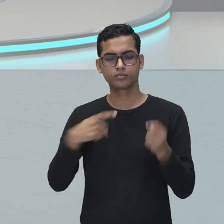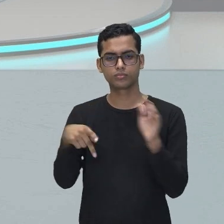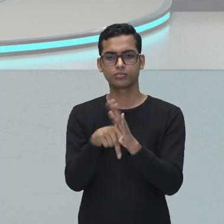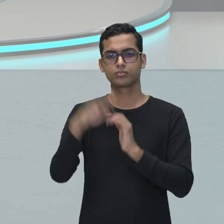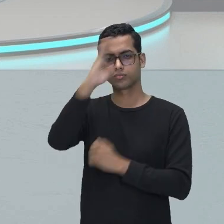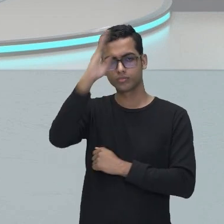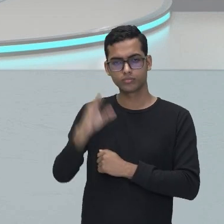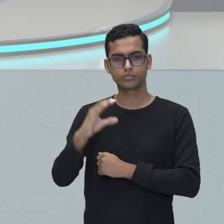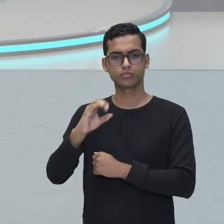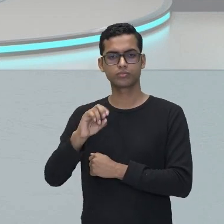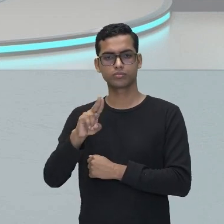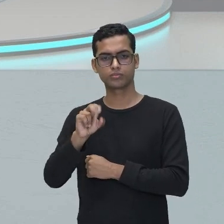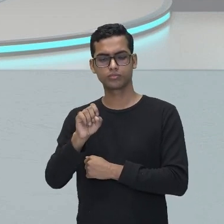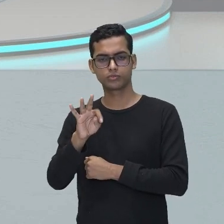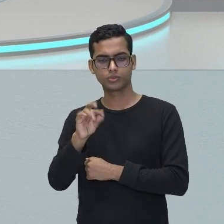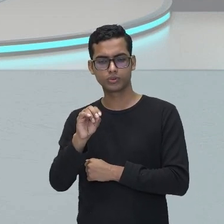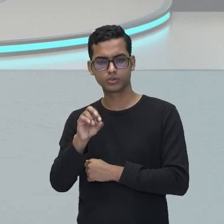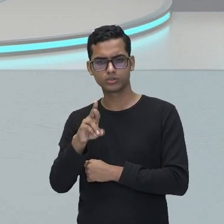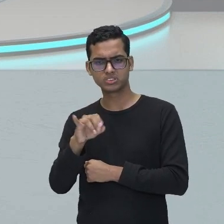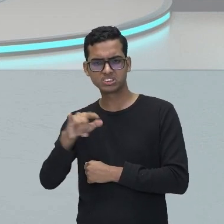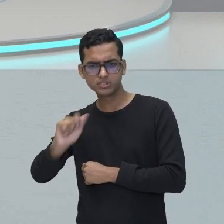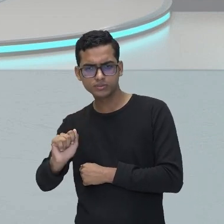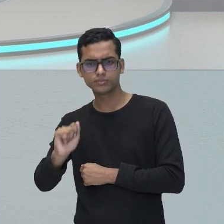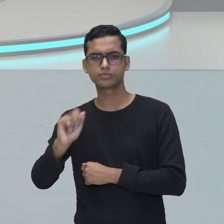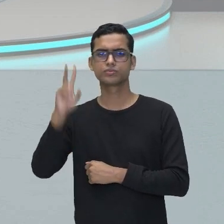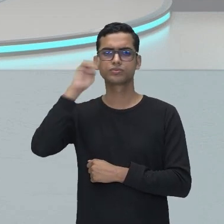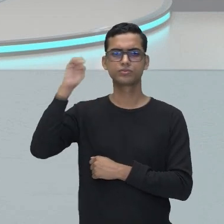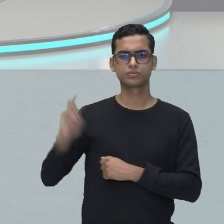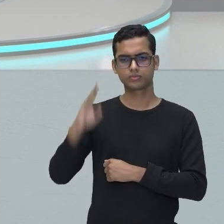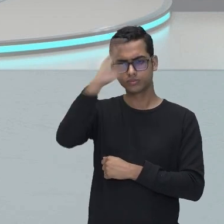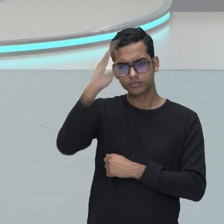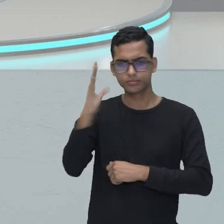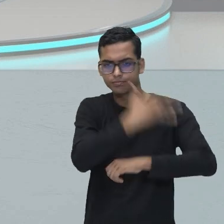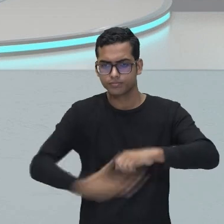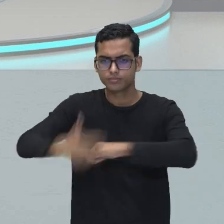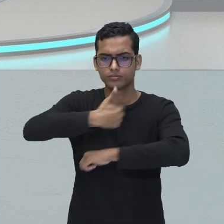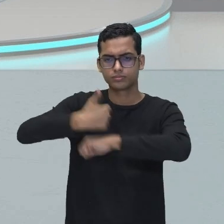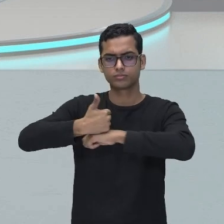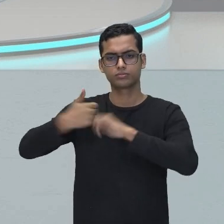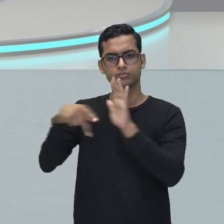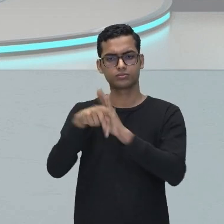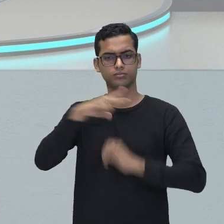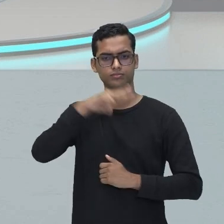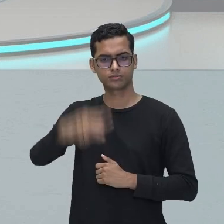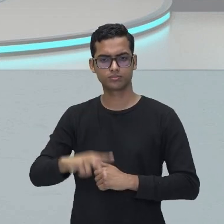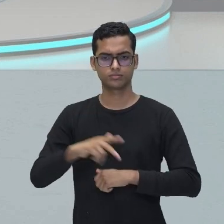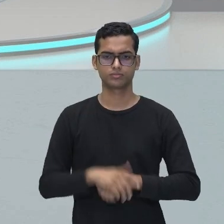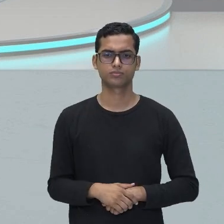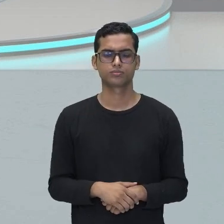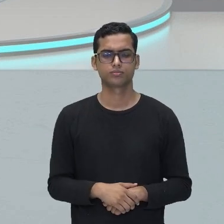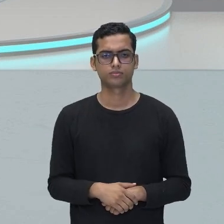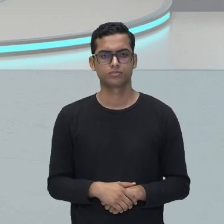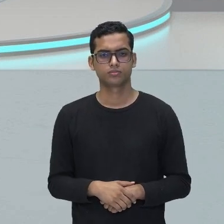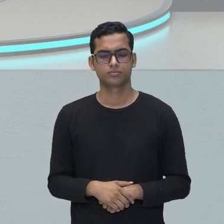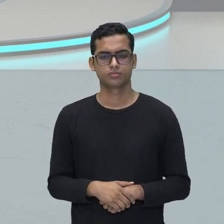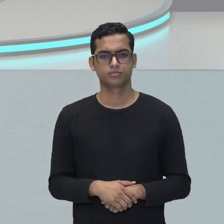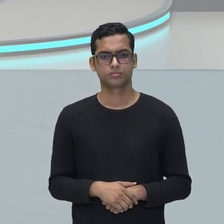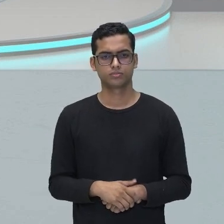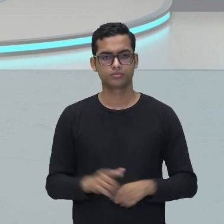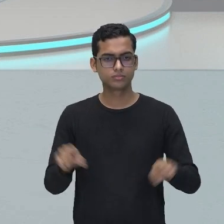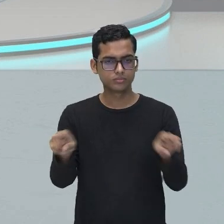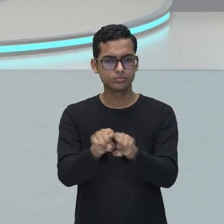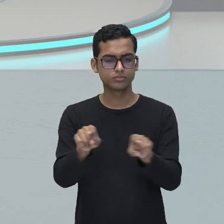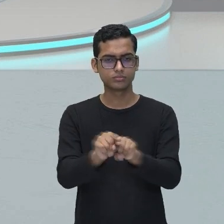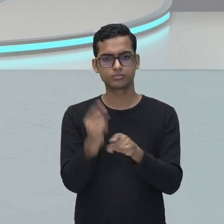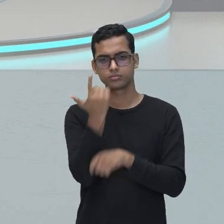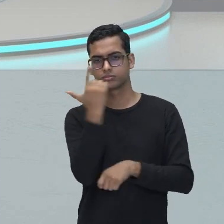Custódia do Brasil é relacionada à História do Brasil ser colônia de Portugal. Ok? E temos mais